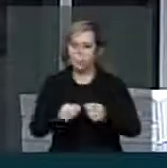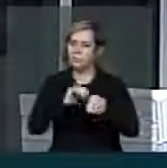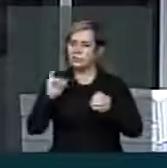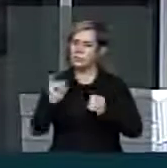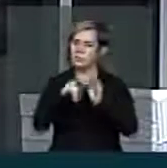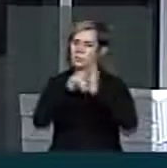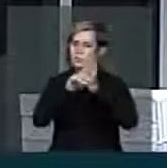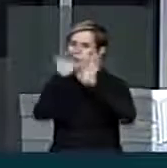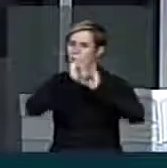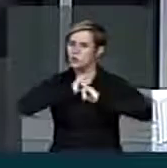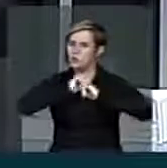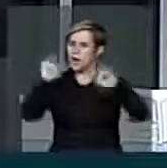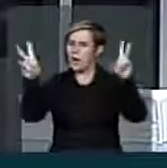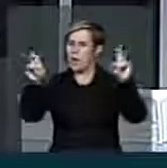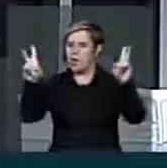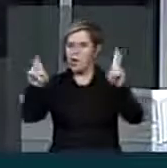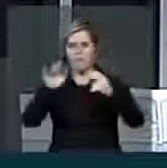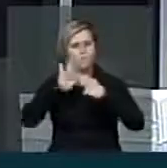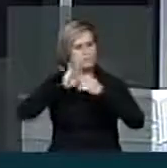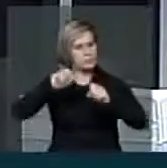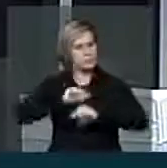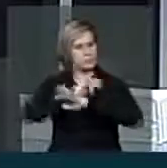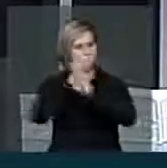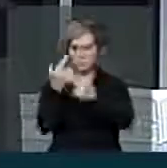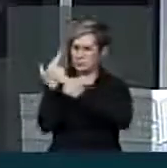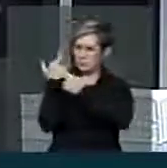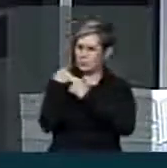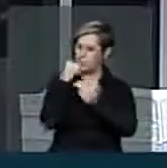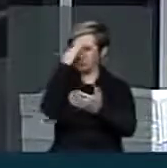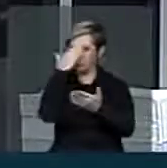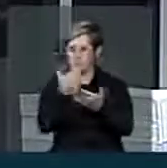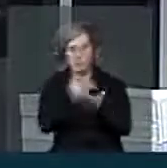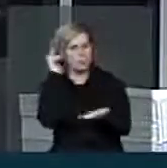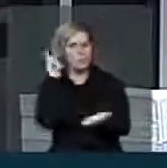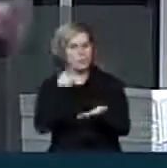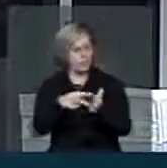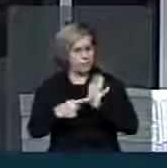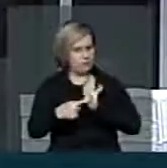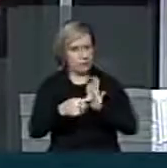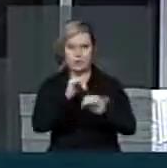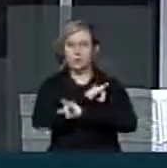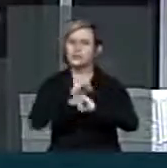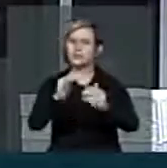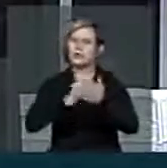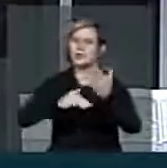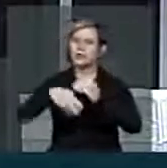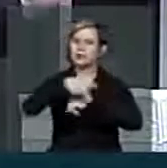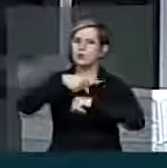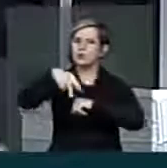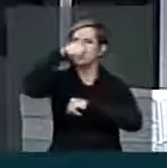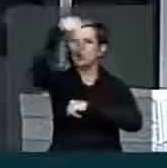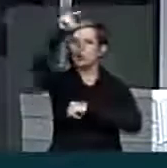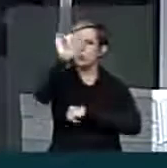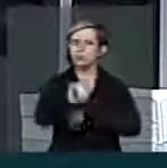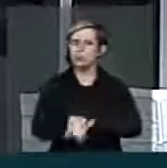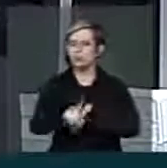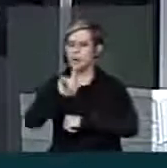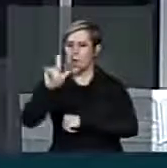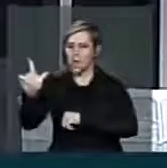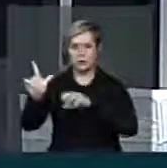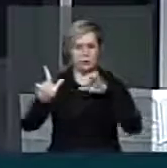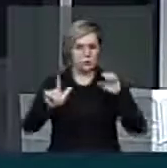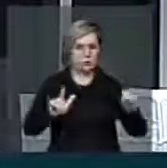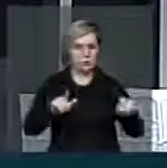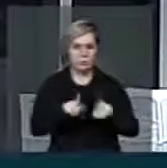transparente, com responsabilidade, com credibilidade verdadeira, a todo o nosso país, de norte a sul, de leste a oeste, dos